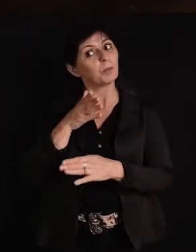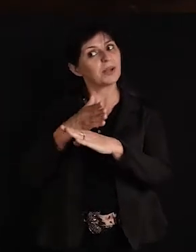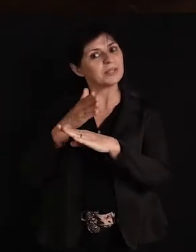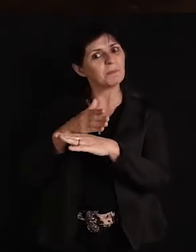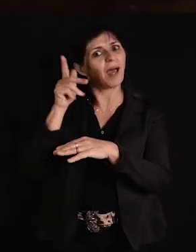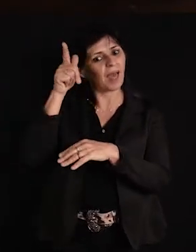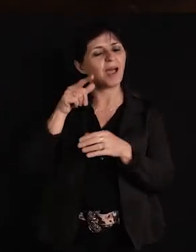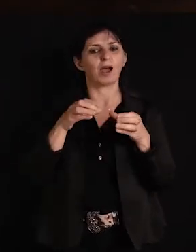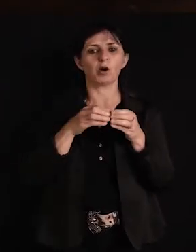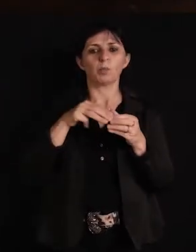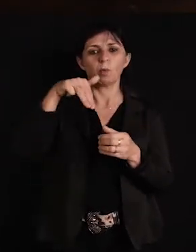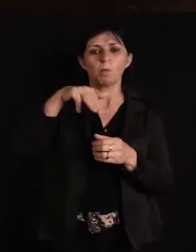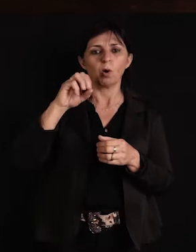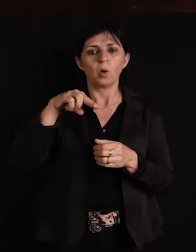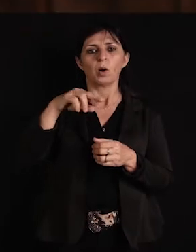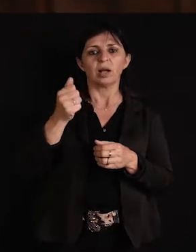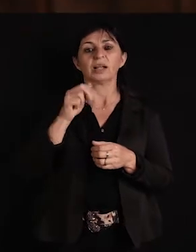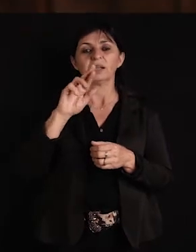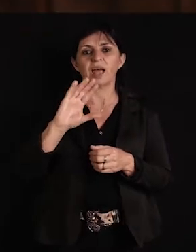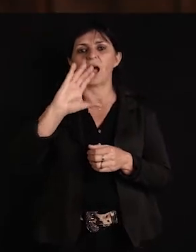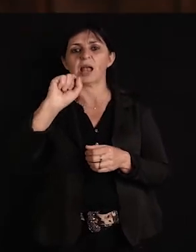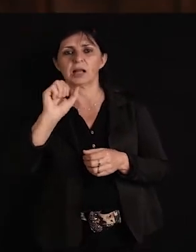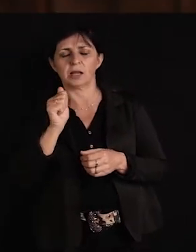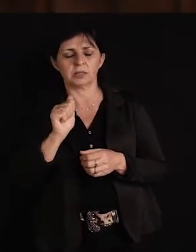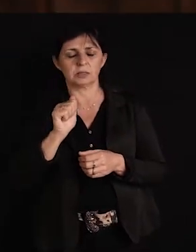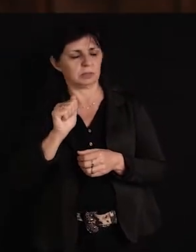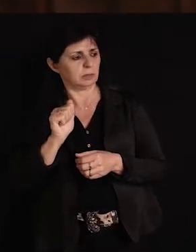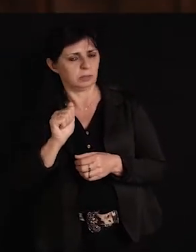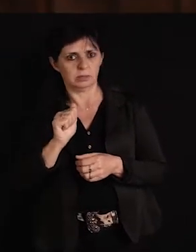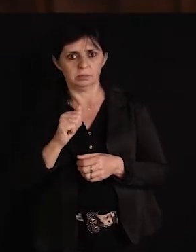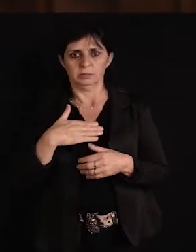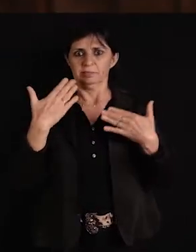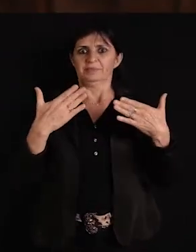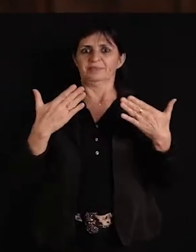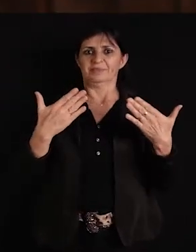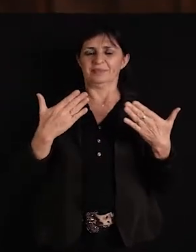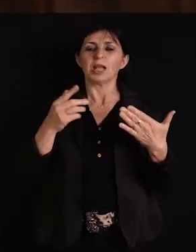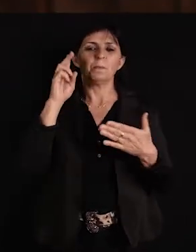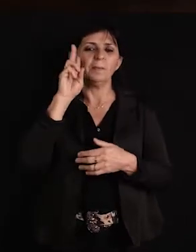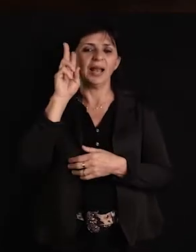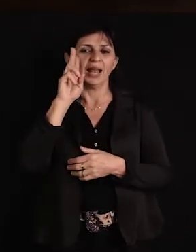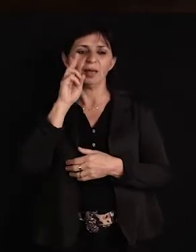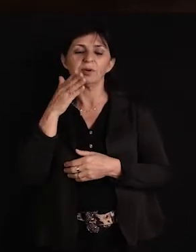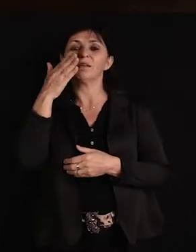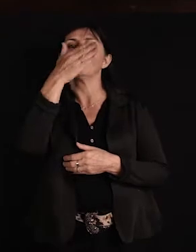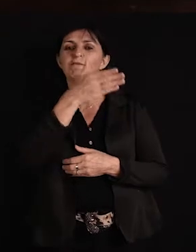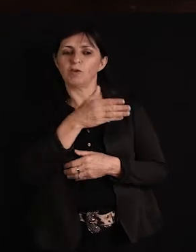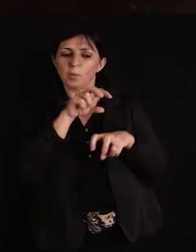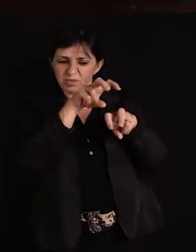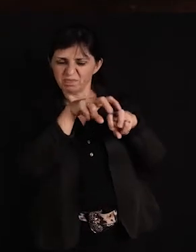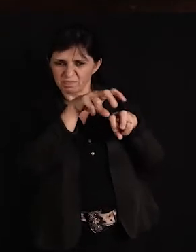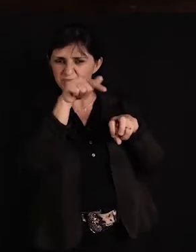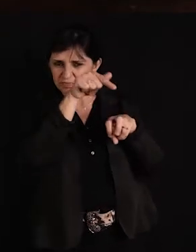os monarcas. E daí eu lembro que até fomos em Barão de Cotegipe, na chácara do Gildinho, falar com ele, como